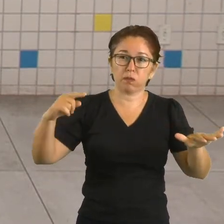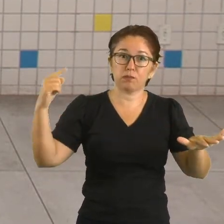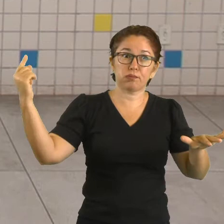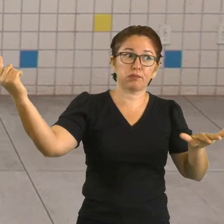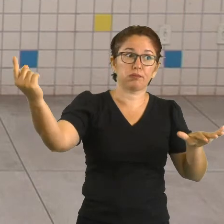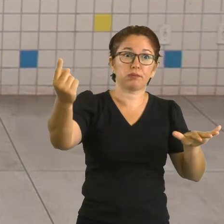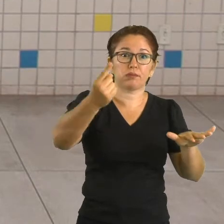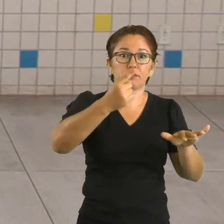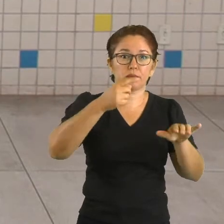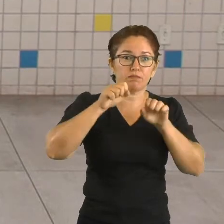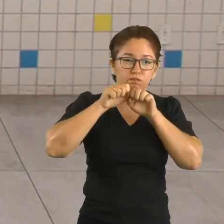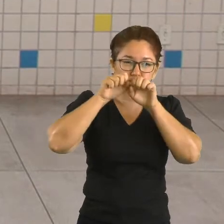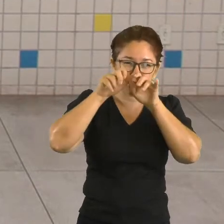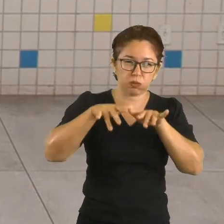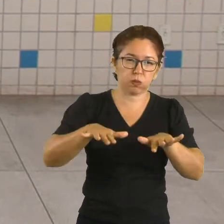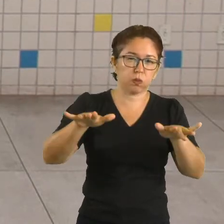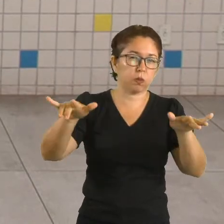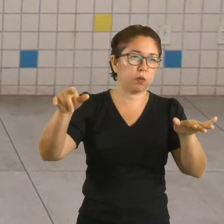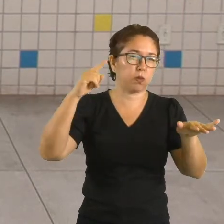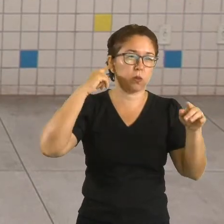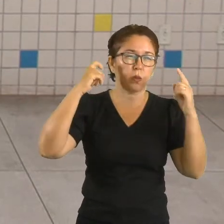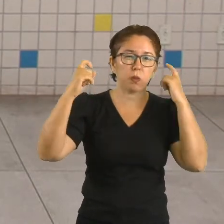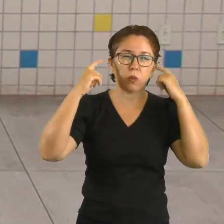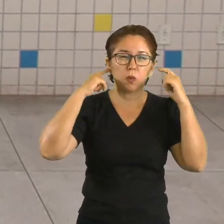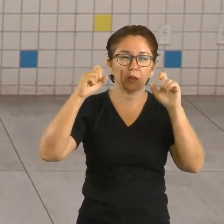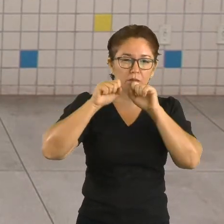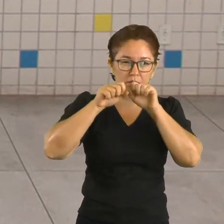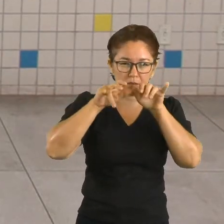as características de ondas agora, ok?